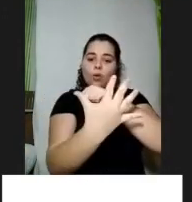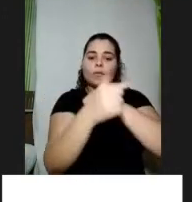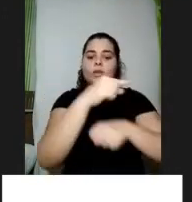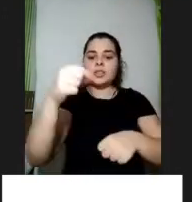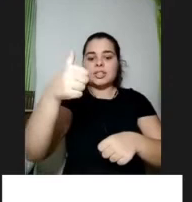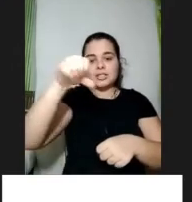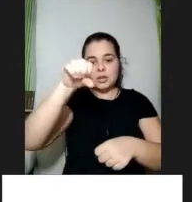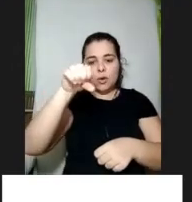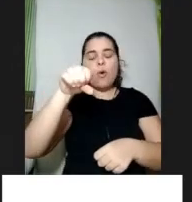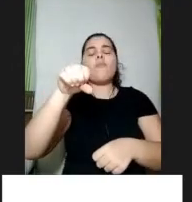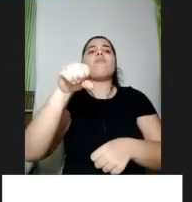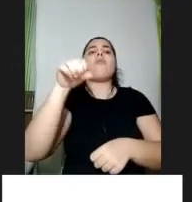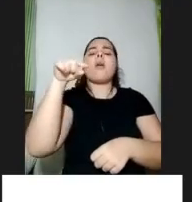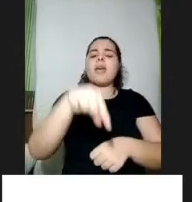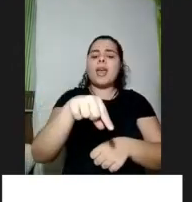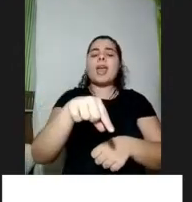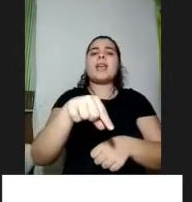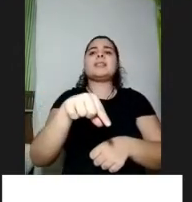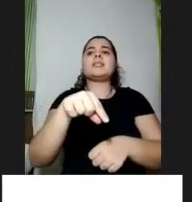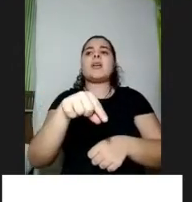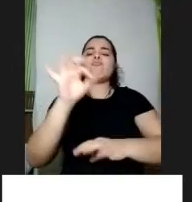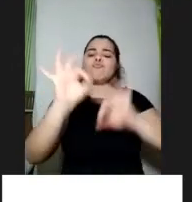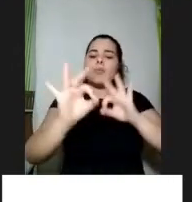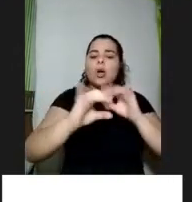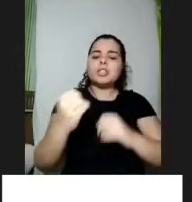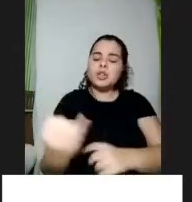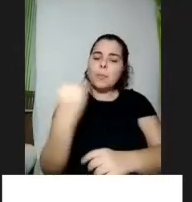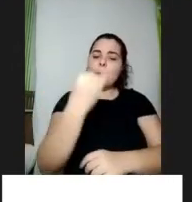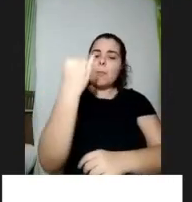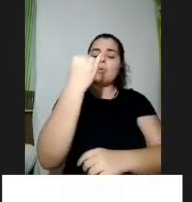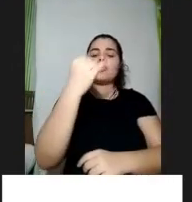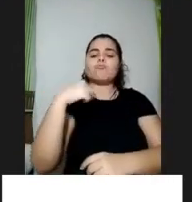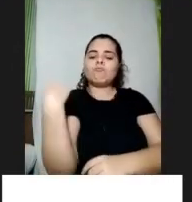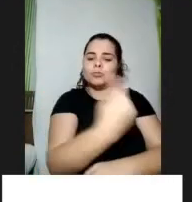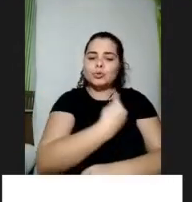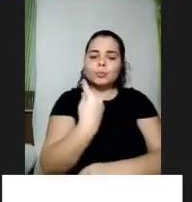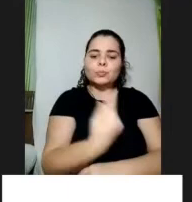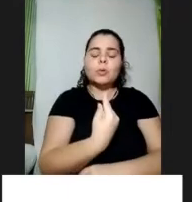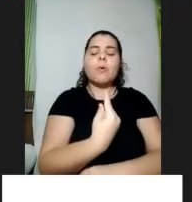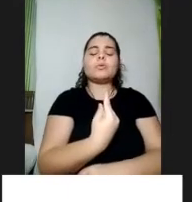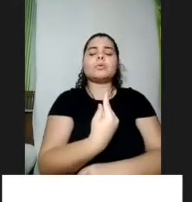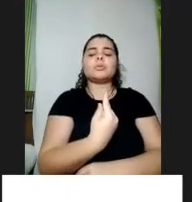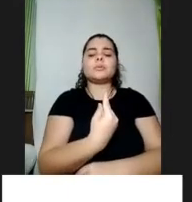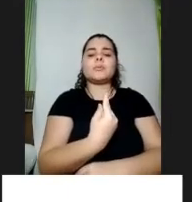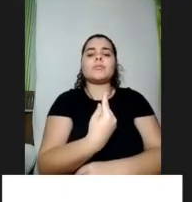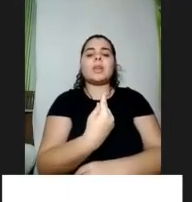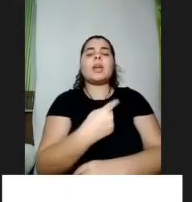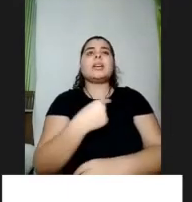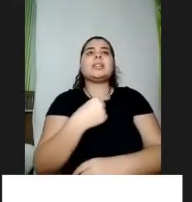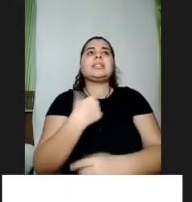Eu acho que esse é um desafio muito importante para todos nós que estamos aí diretamente